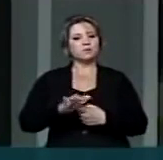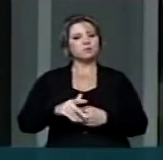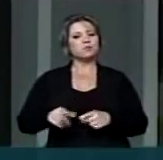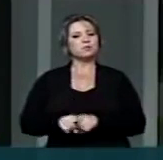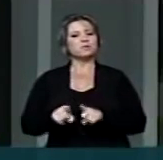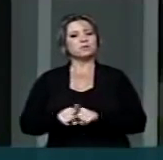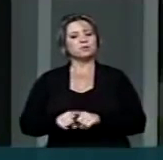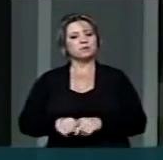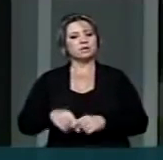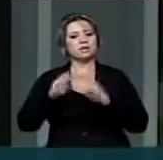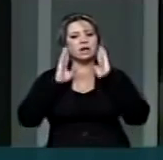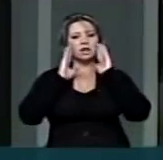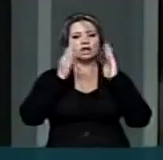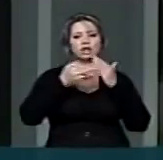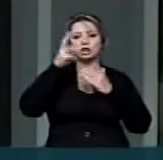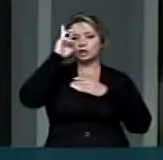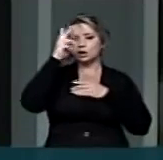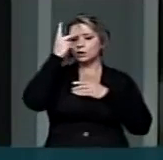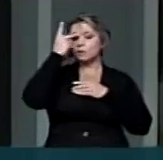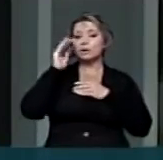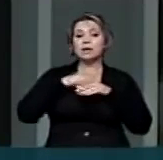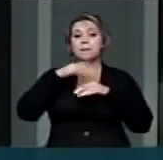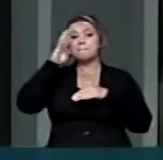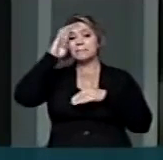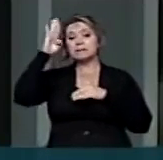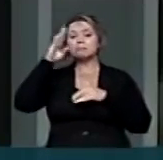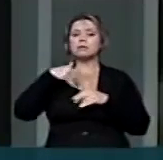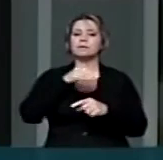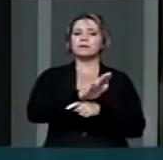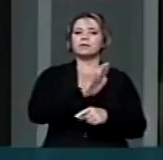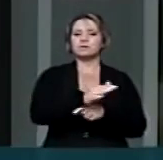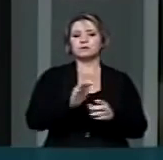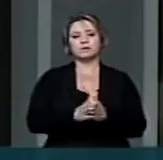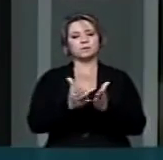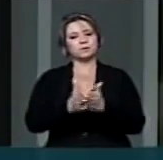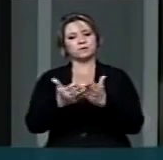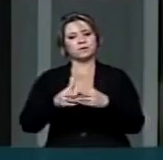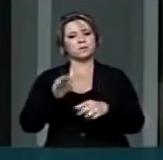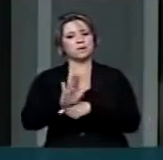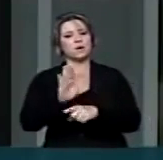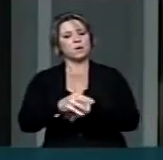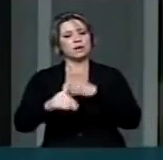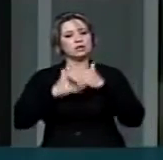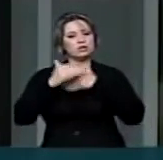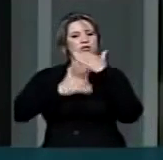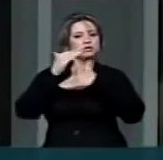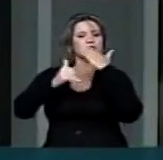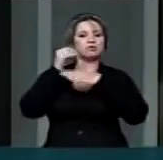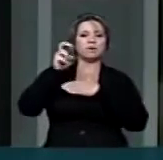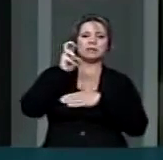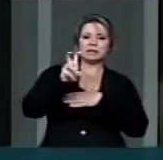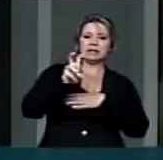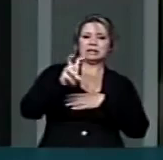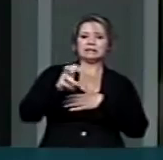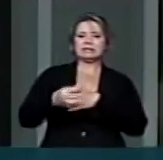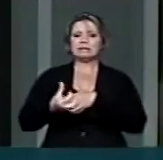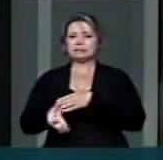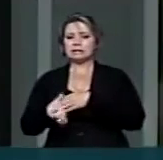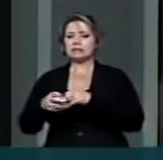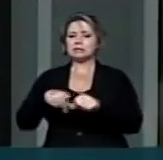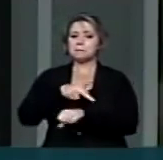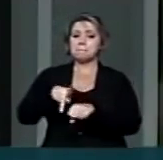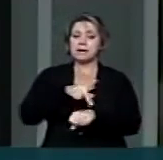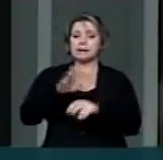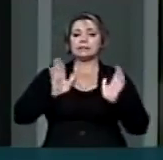Invertemos as prioridades e fizemos desse país a quinta, a sexta maior nação econômica do planeta. Mas nós